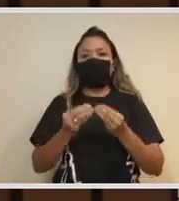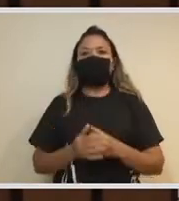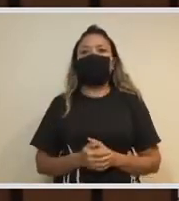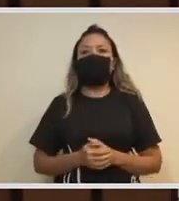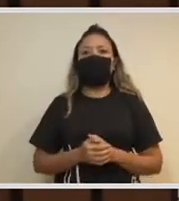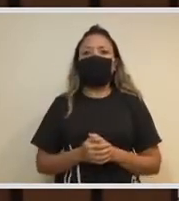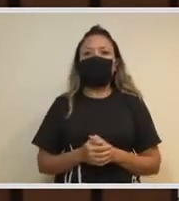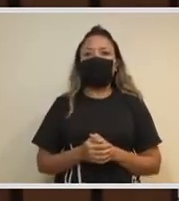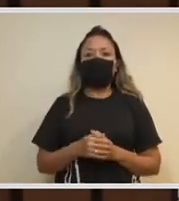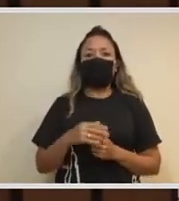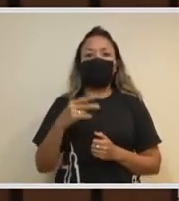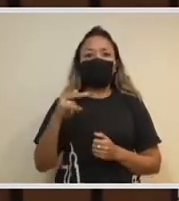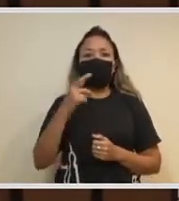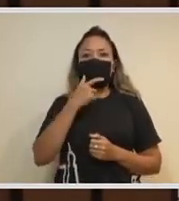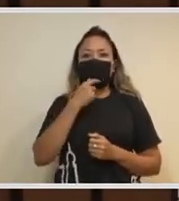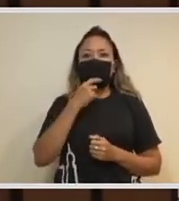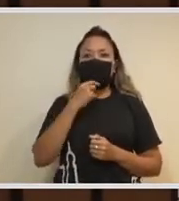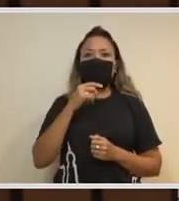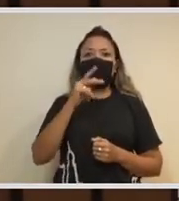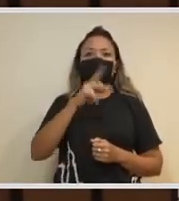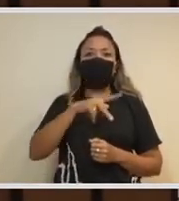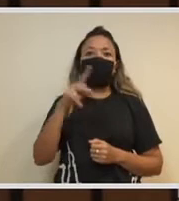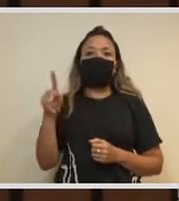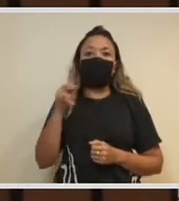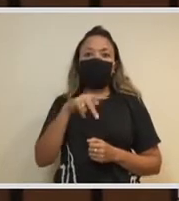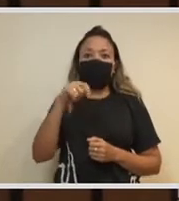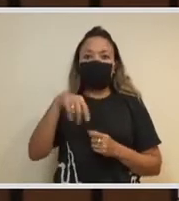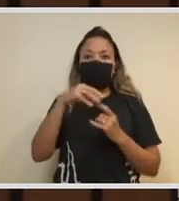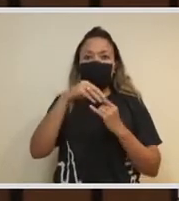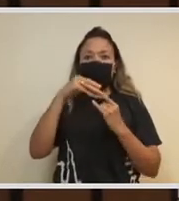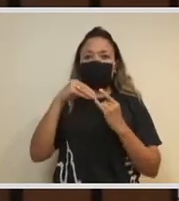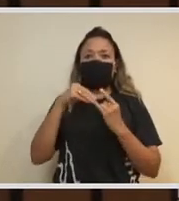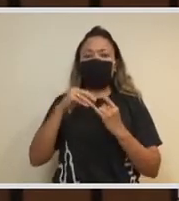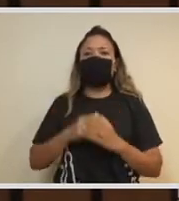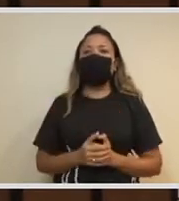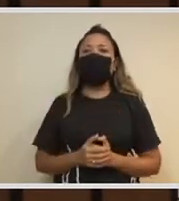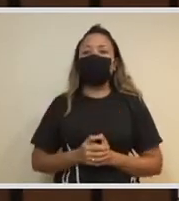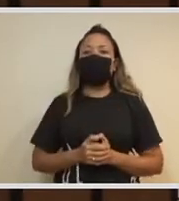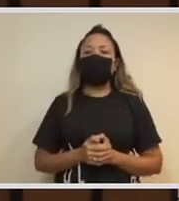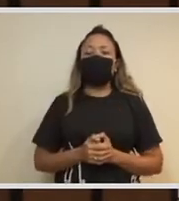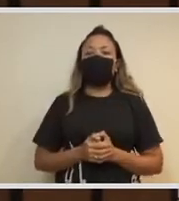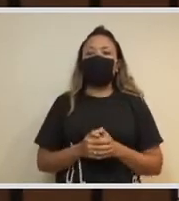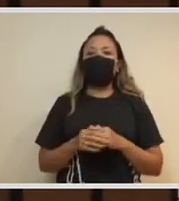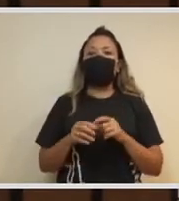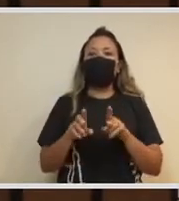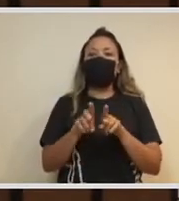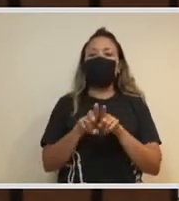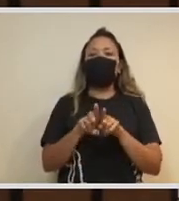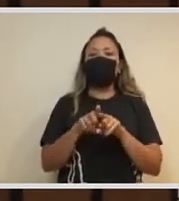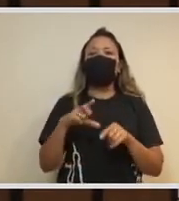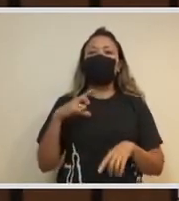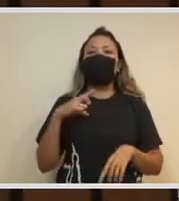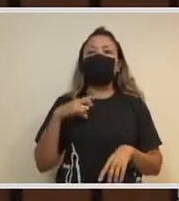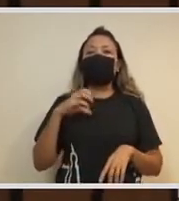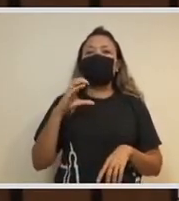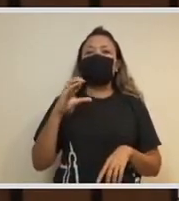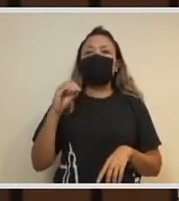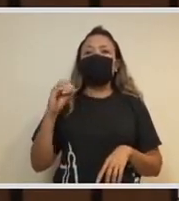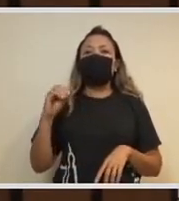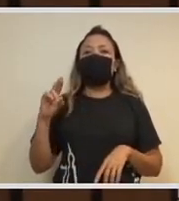professor emérito da nossa casa. Também estabelecemos uma coordenação